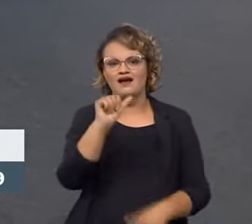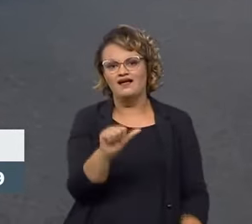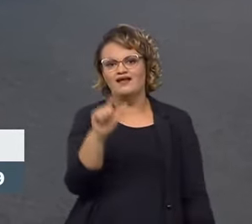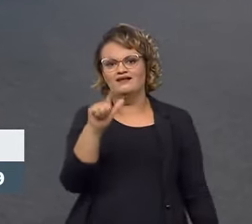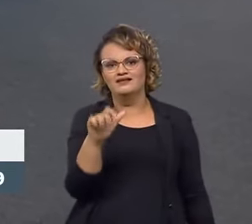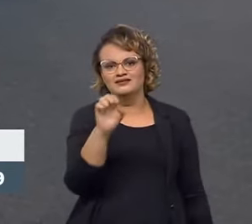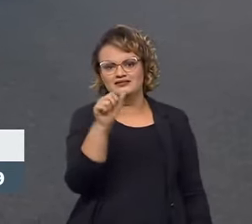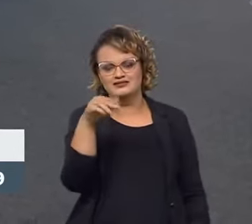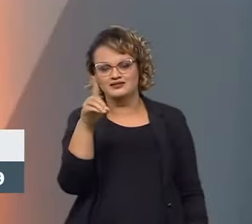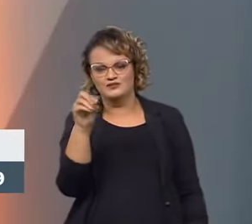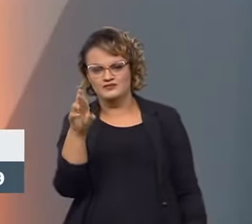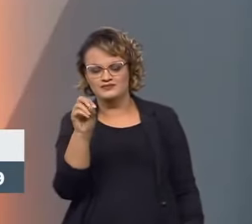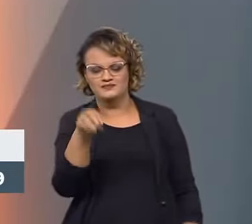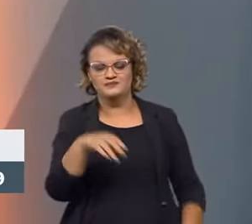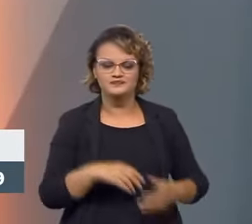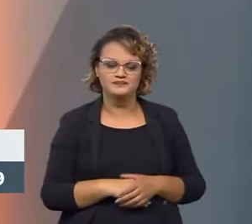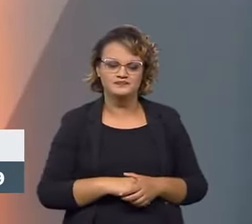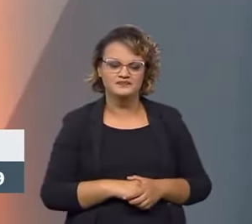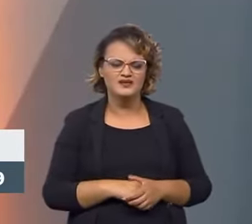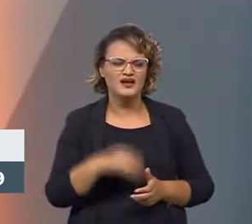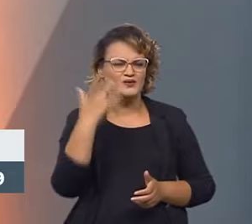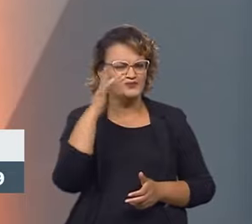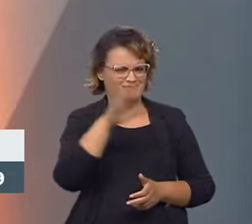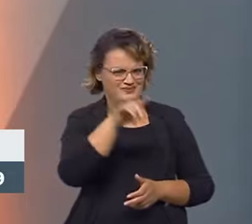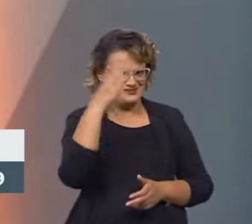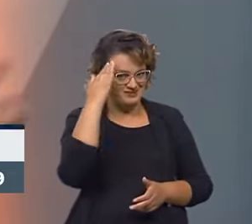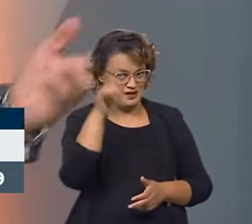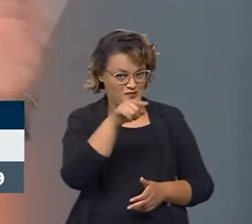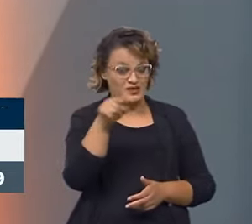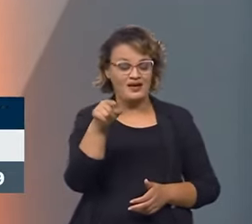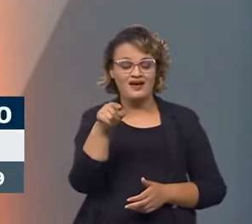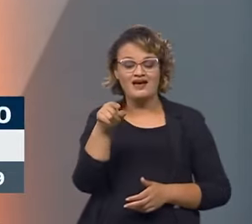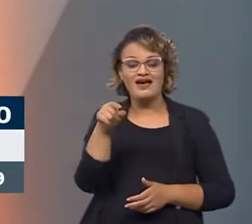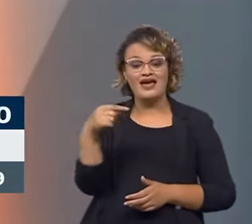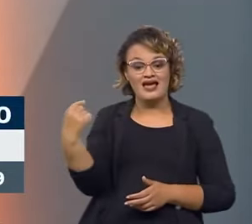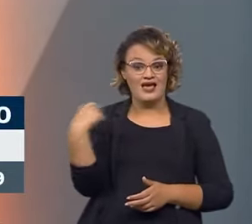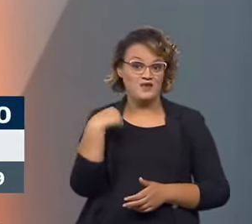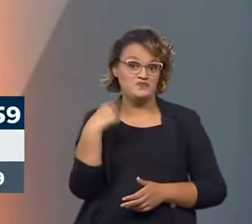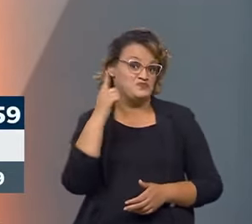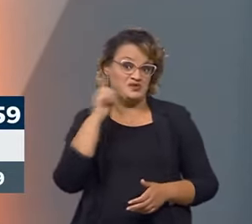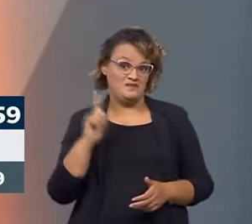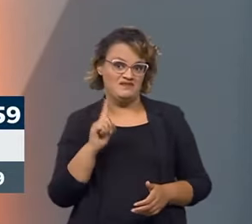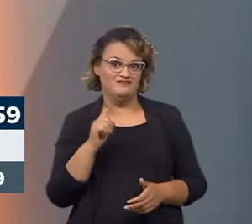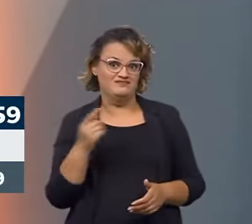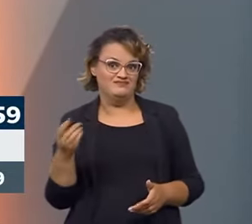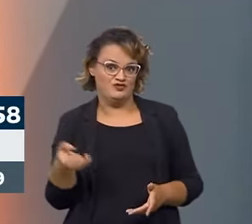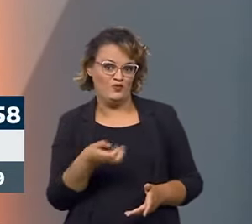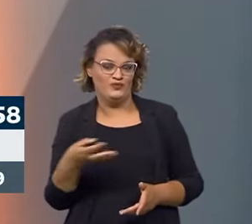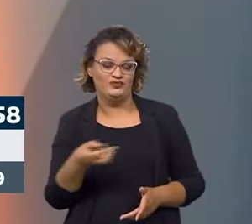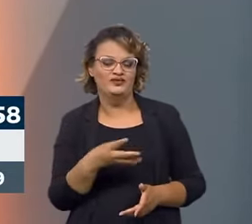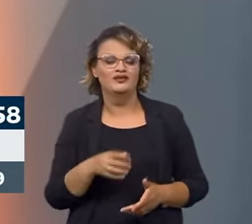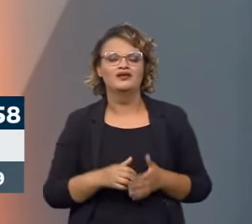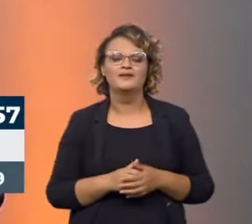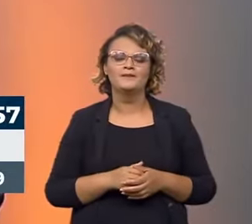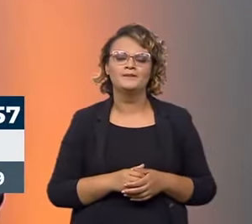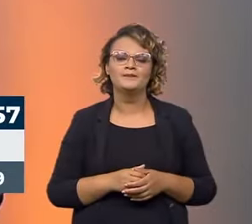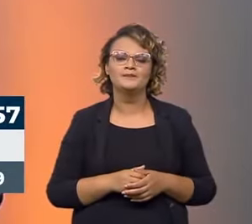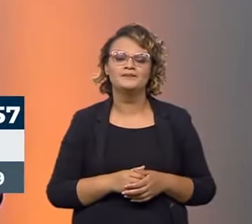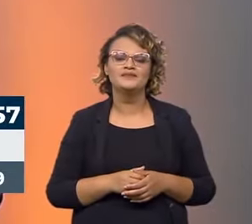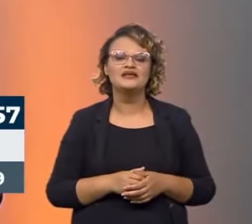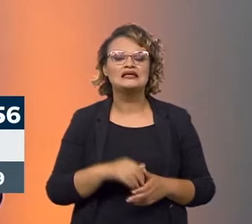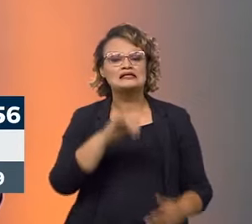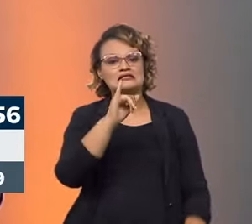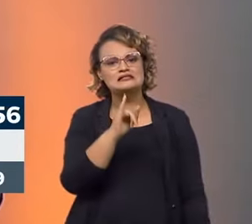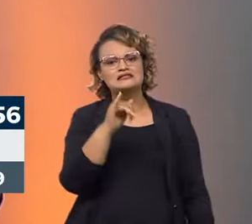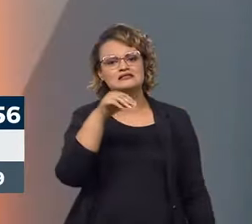por favor, a sua questão. Bom, eu não sei se vocês sabiam, Marina e Márcia, eu pelo menos não sei, não sabia disso até conversar com o presidente, que o